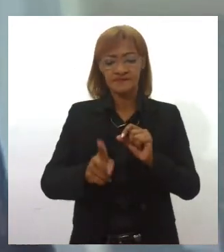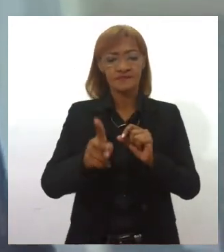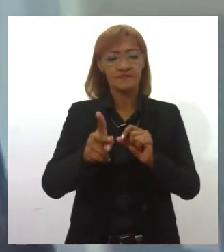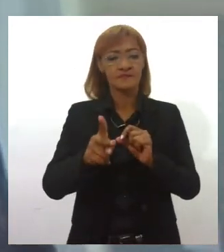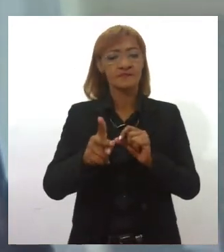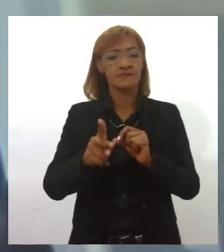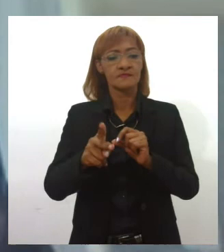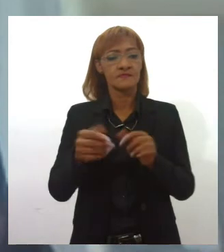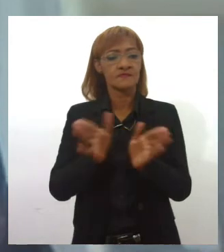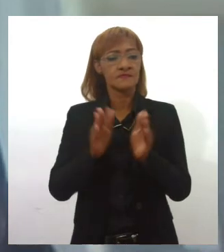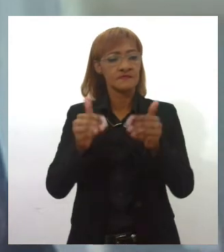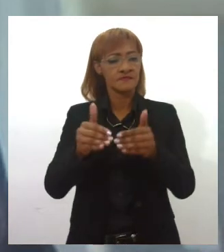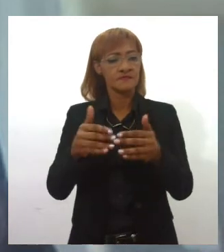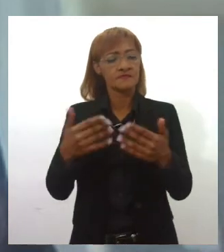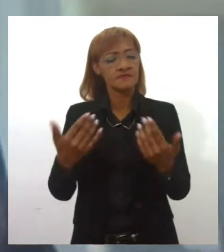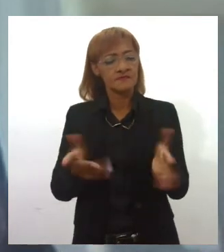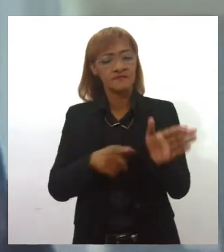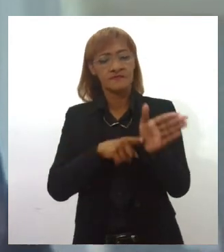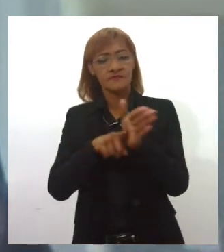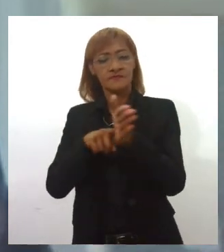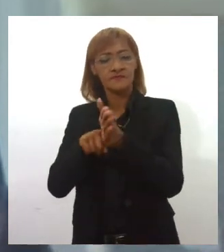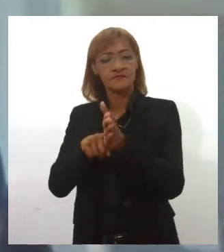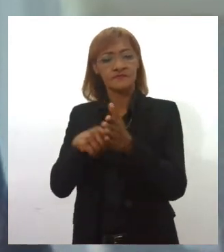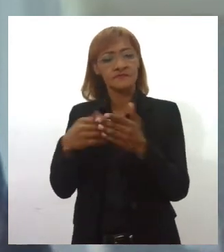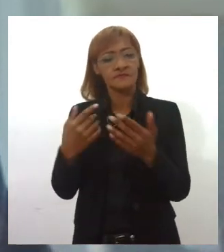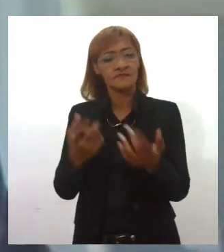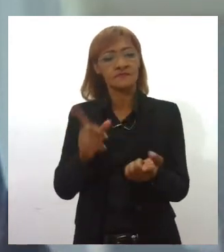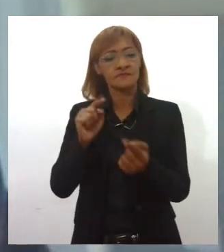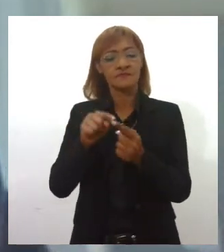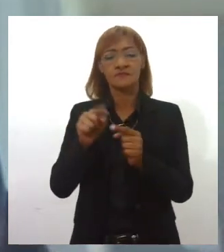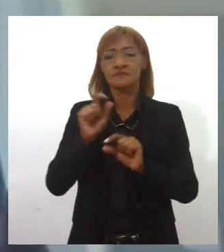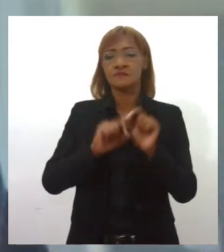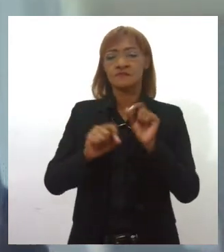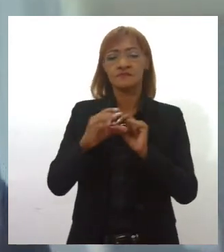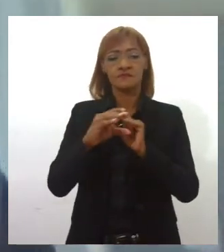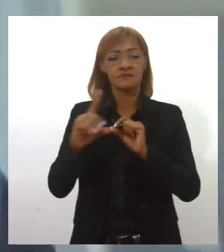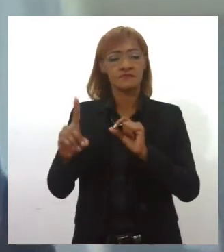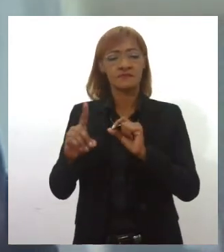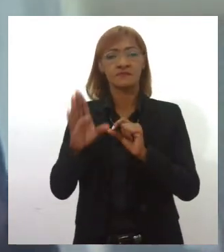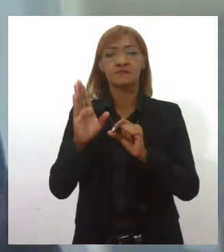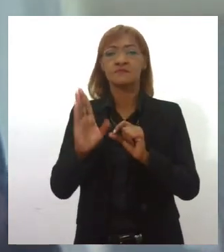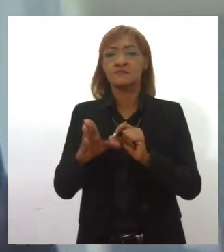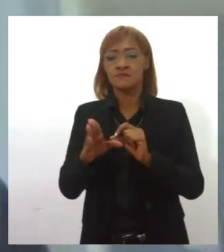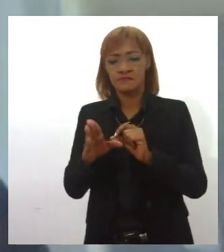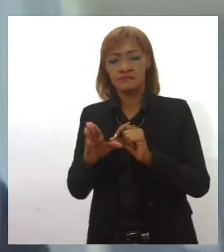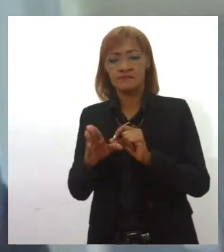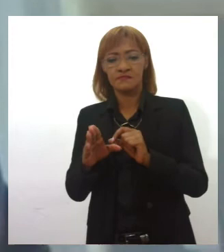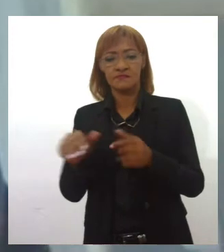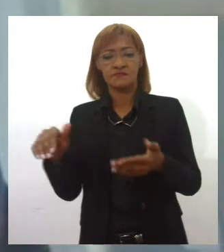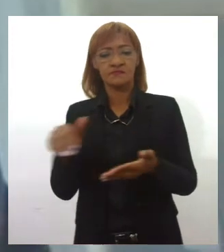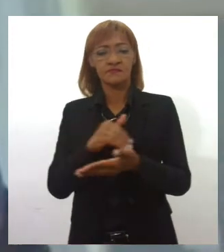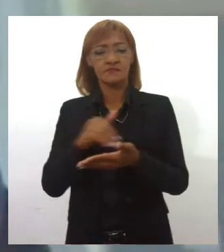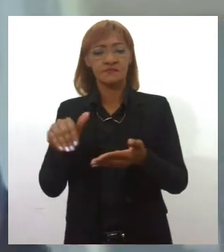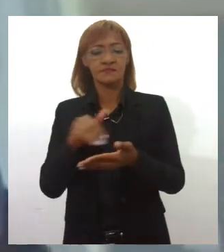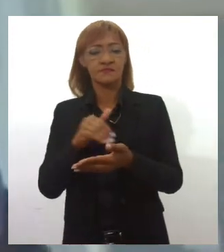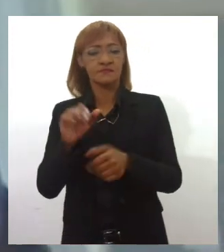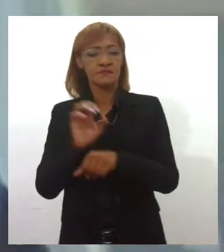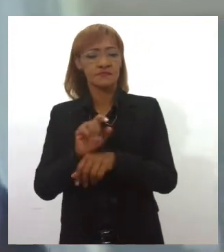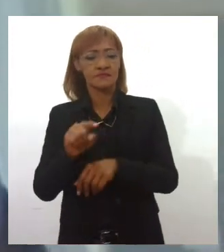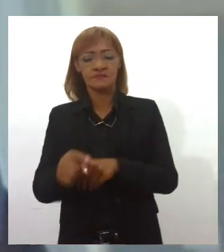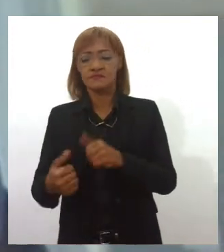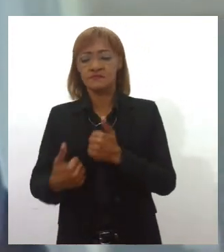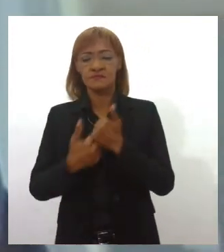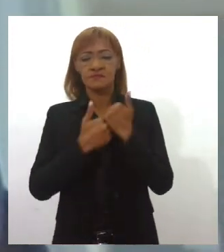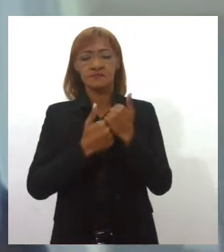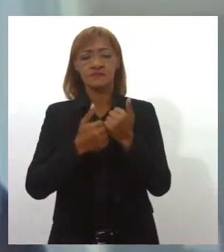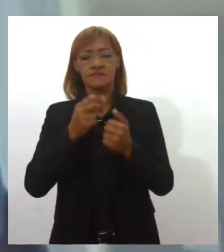recentemente, reestruturado, com a eleição da coordenadora Jociela. O secretário tem, Estado, um apoio muito grande, e